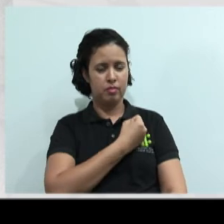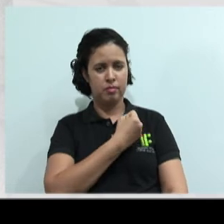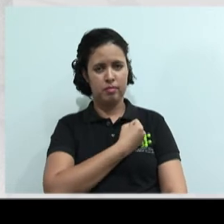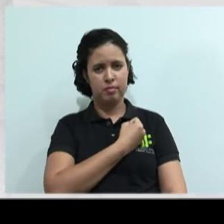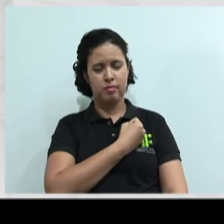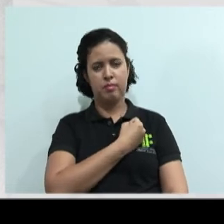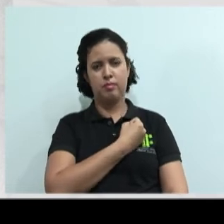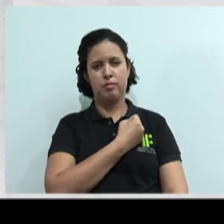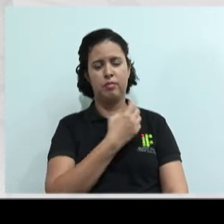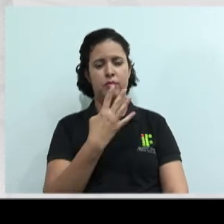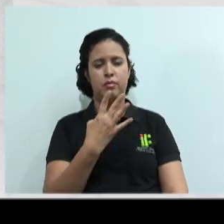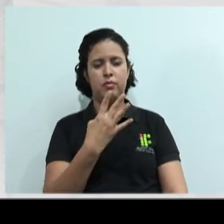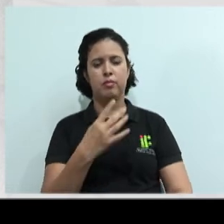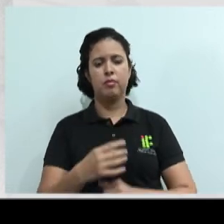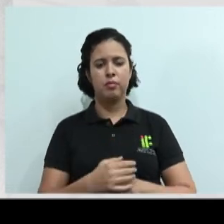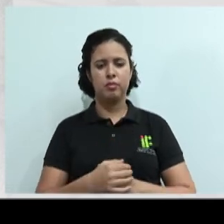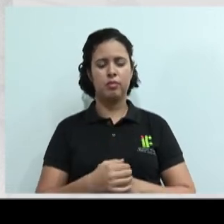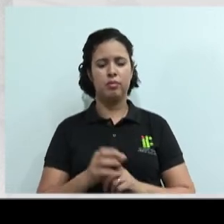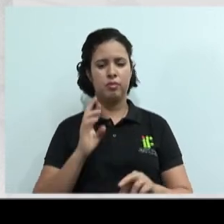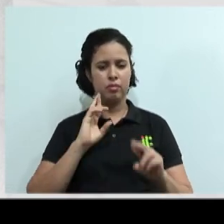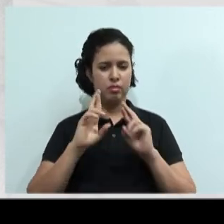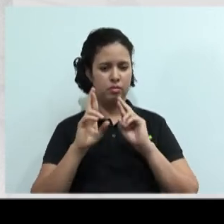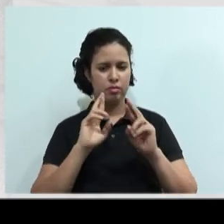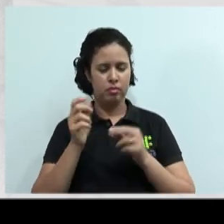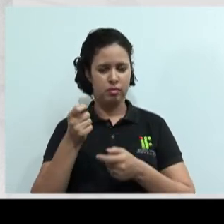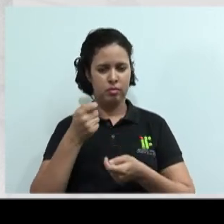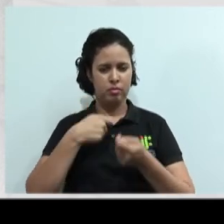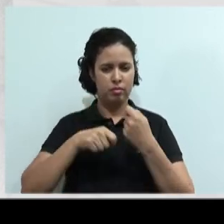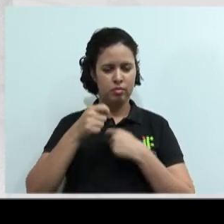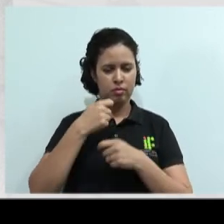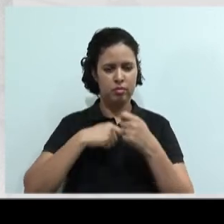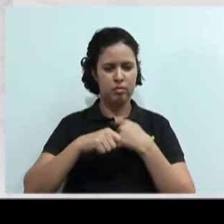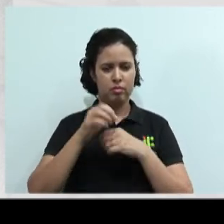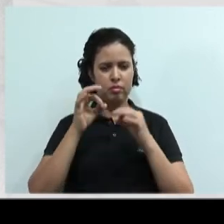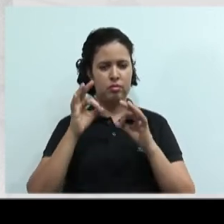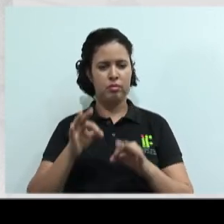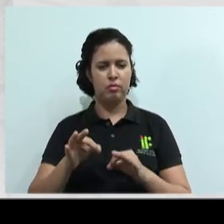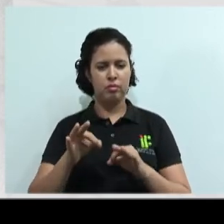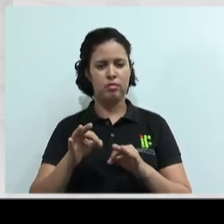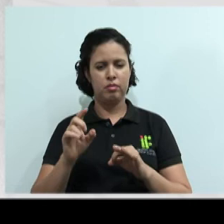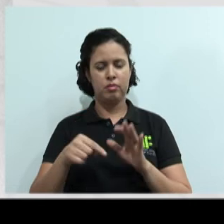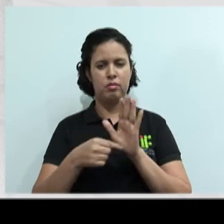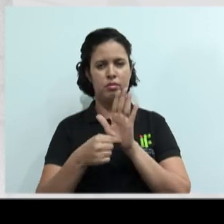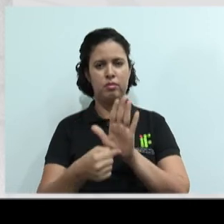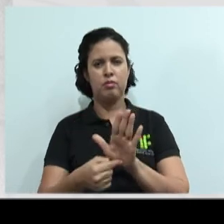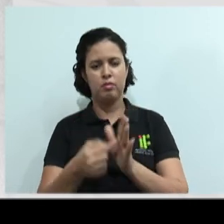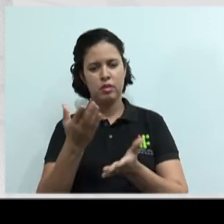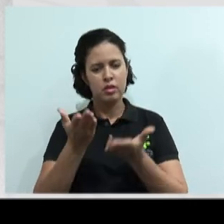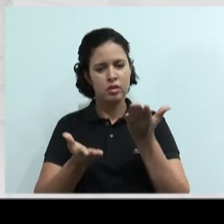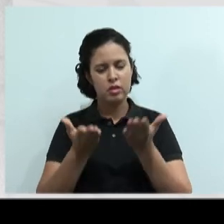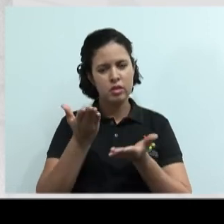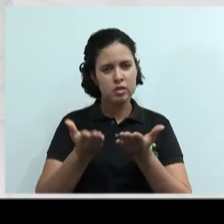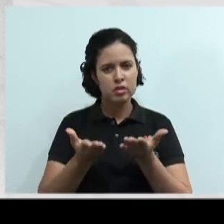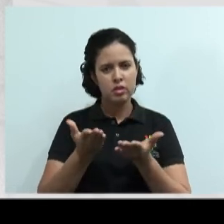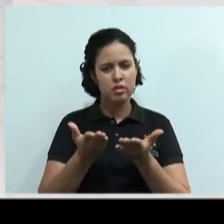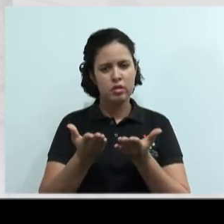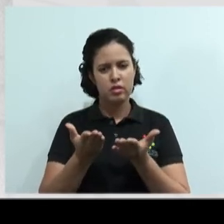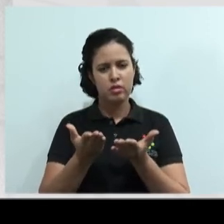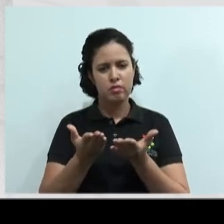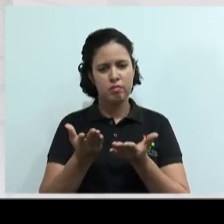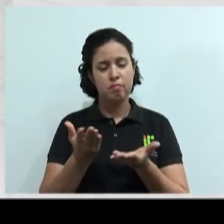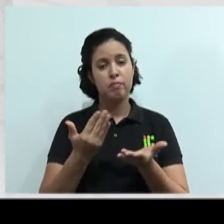As relações de negociação mais saudáveis são aquelas que apresentam equilíbrio. E um